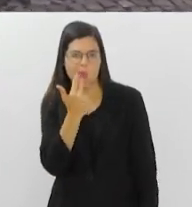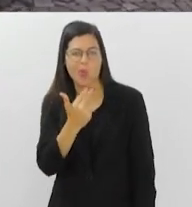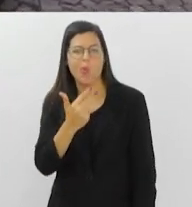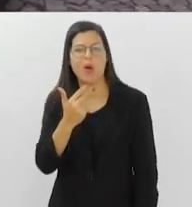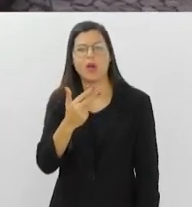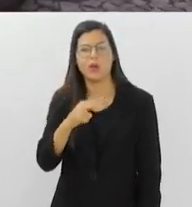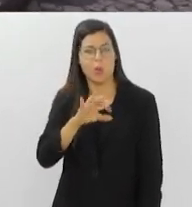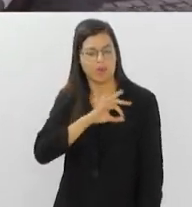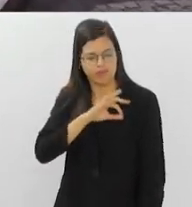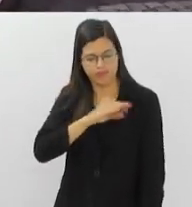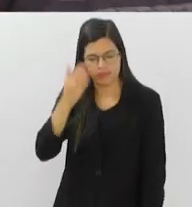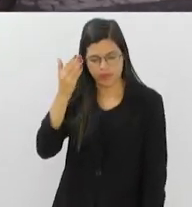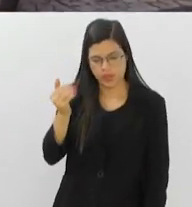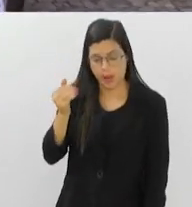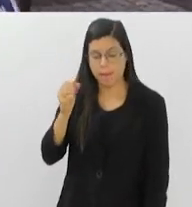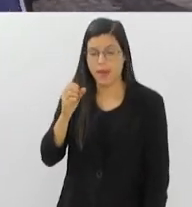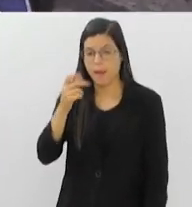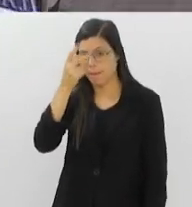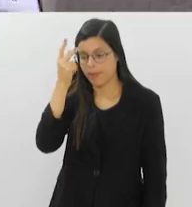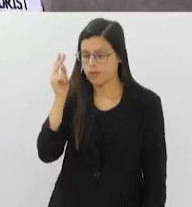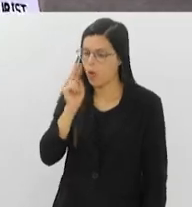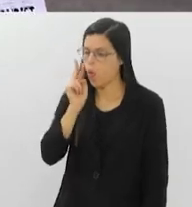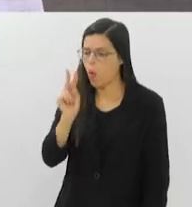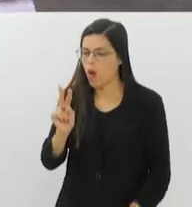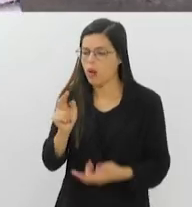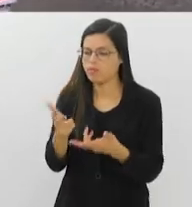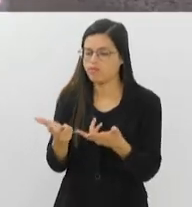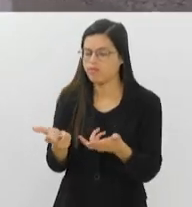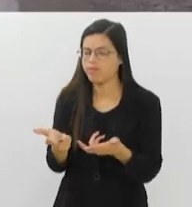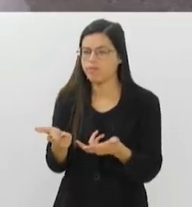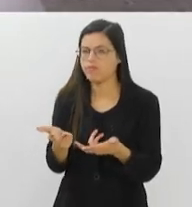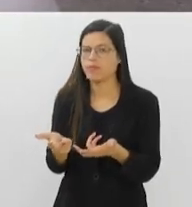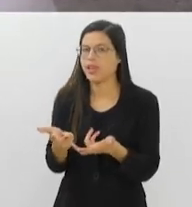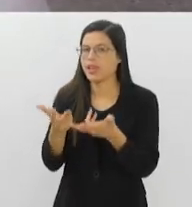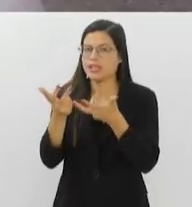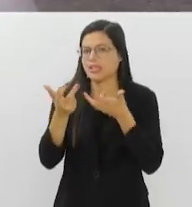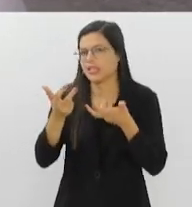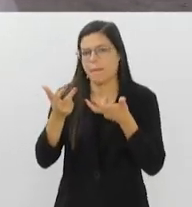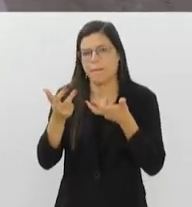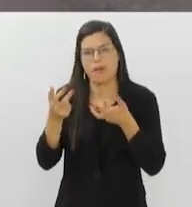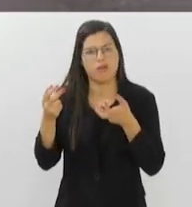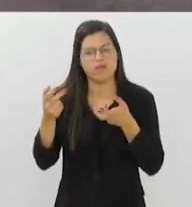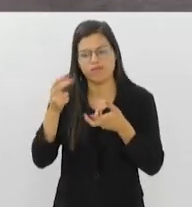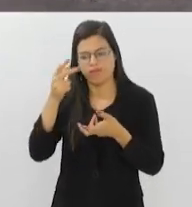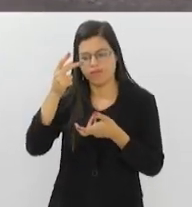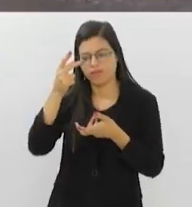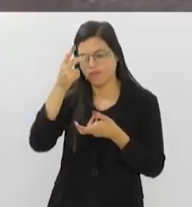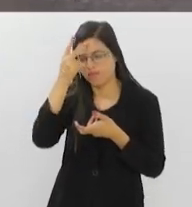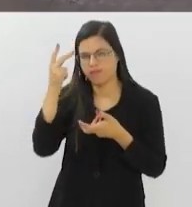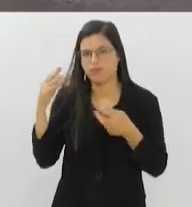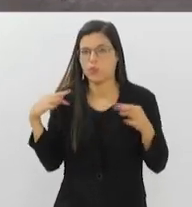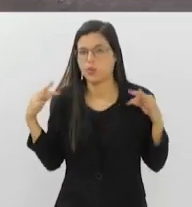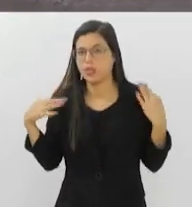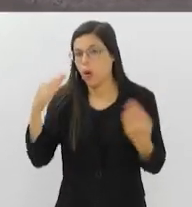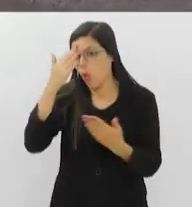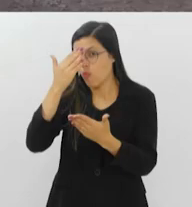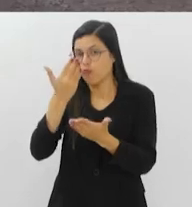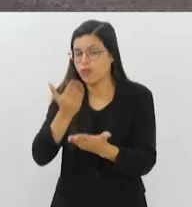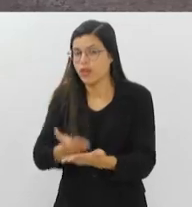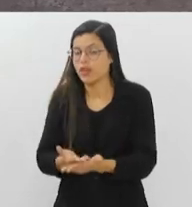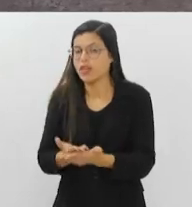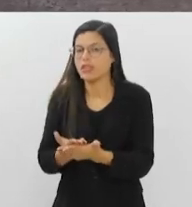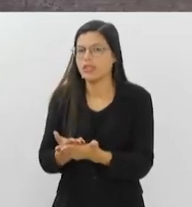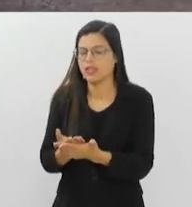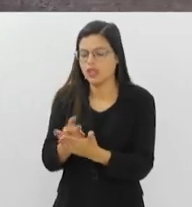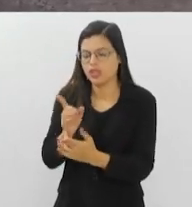quando ele for observado pelo turista, o turista já tenha a confiança de poder se aproximar e saber que ali